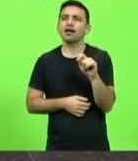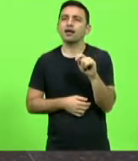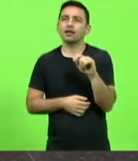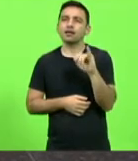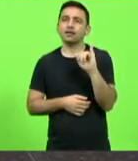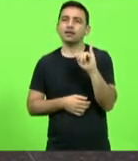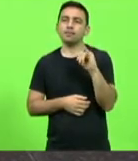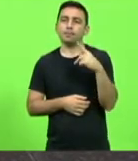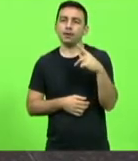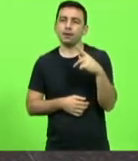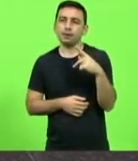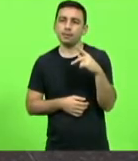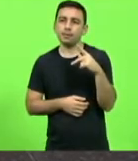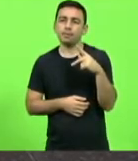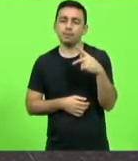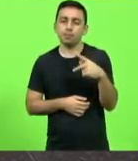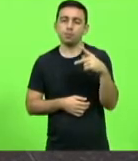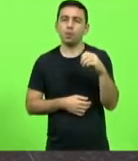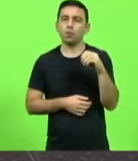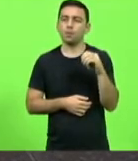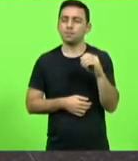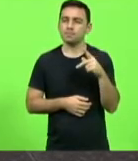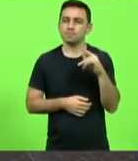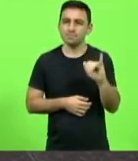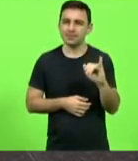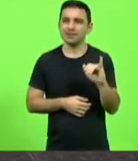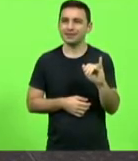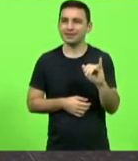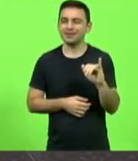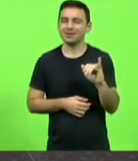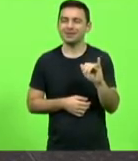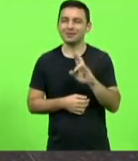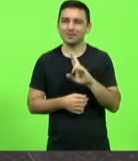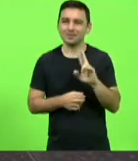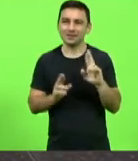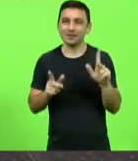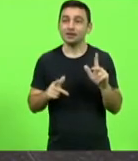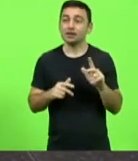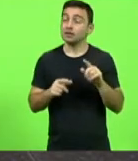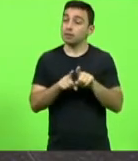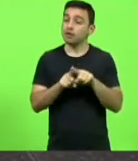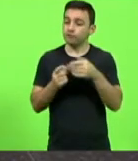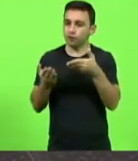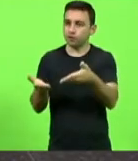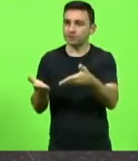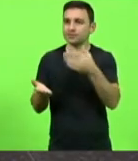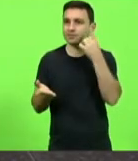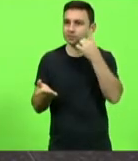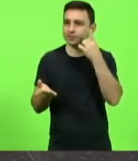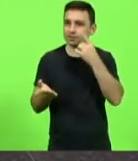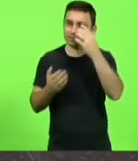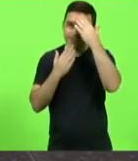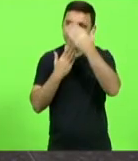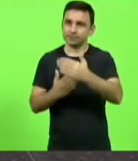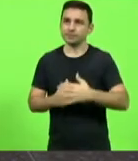Ipepopi Ipepopi Ipepopi mas também a senhora por nos dar esse presente na manhã de hoje muito obrigado